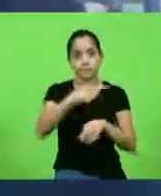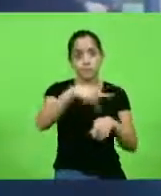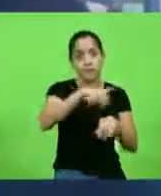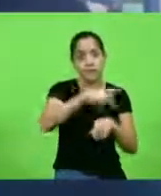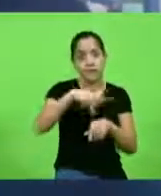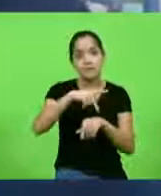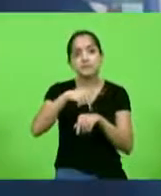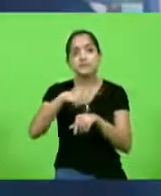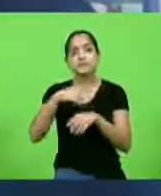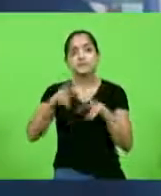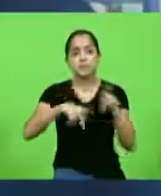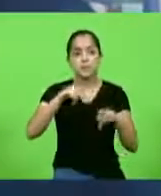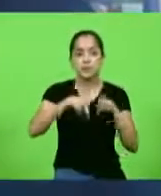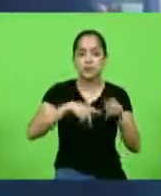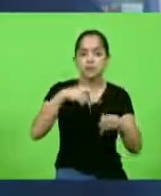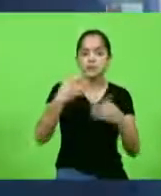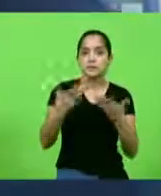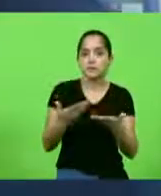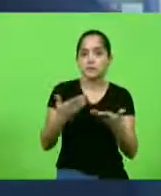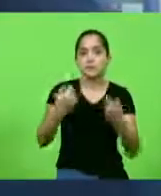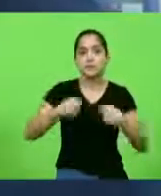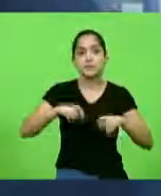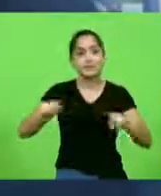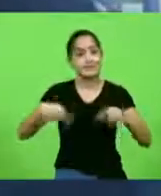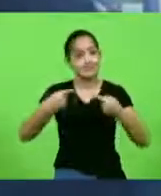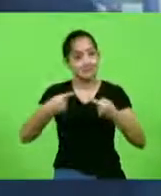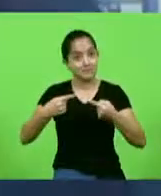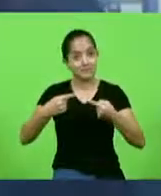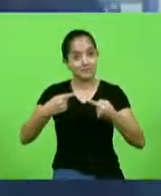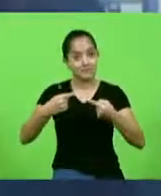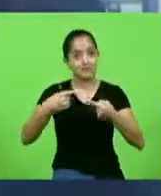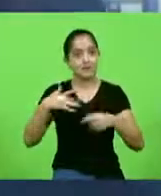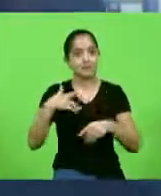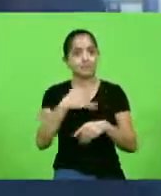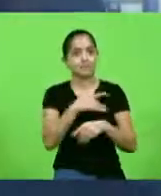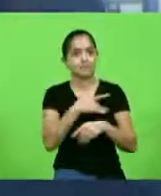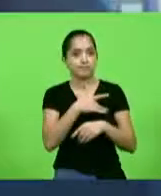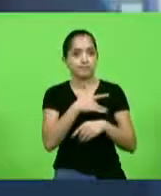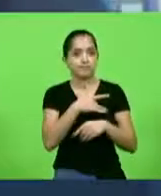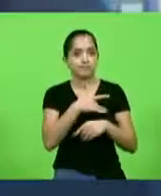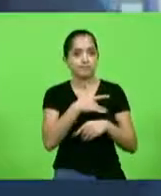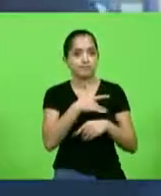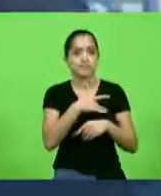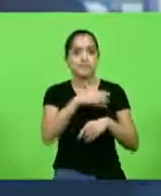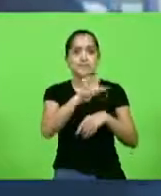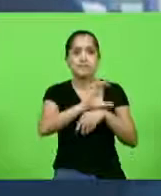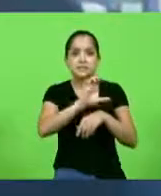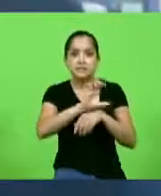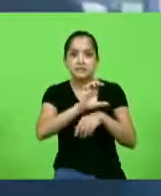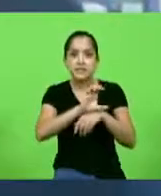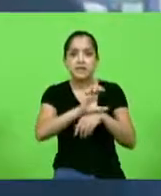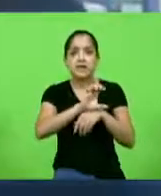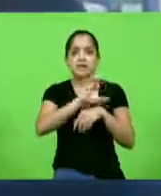toda a nossa gente. Nós precisamos enfrentar a questão da saúde como uma política de Estado de nação